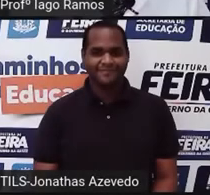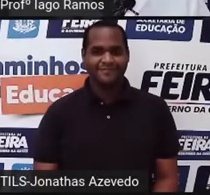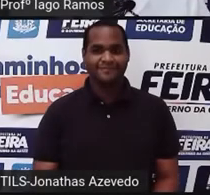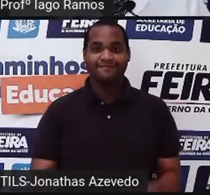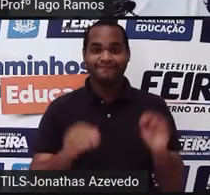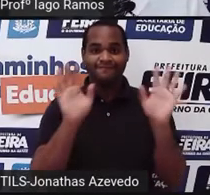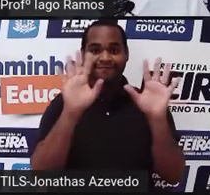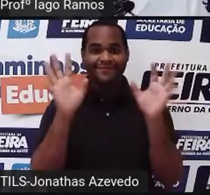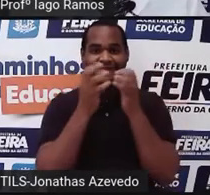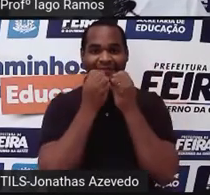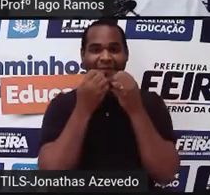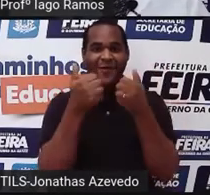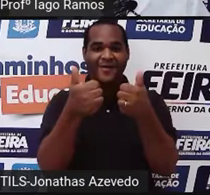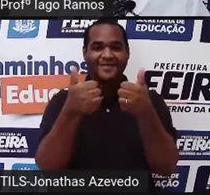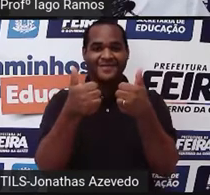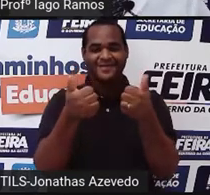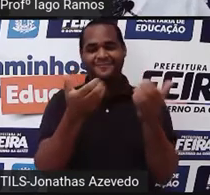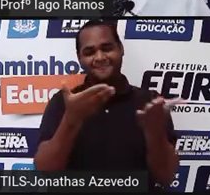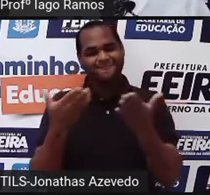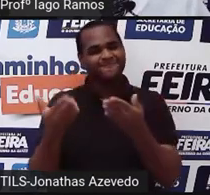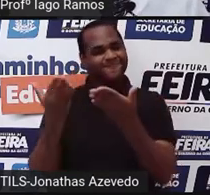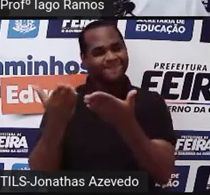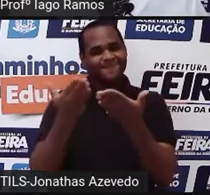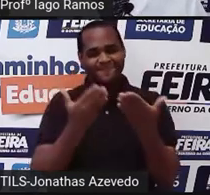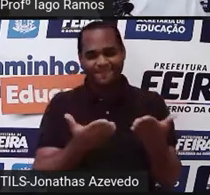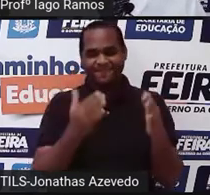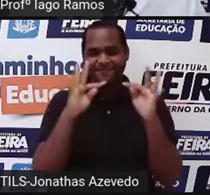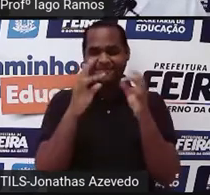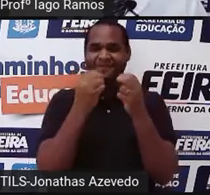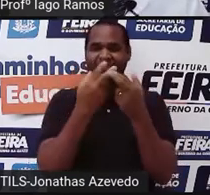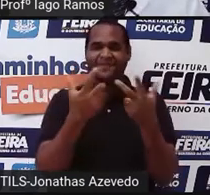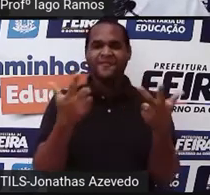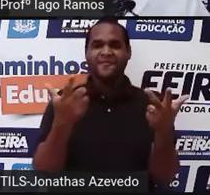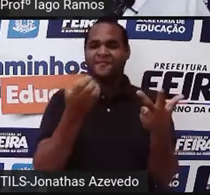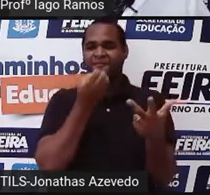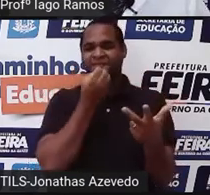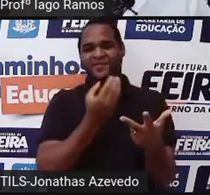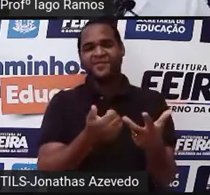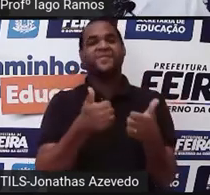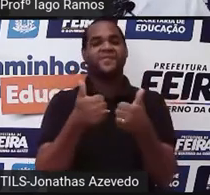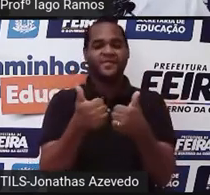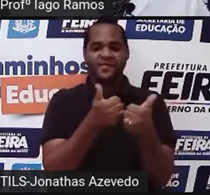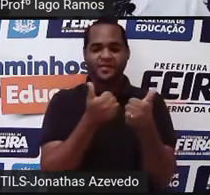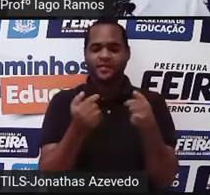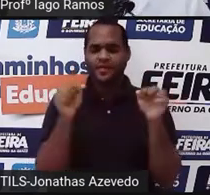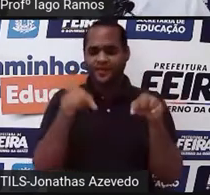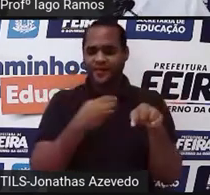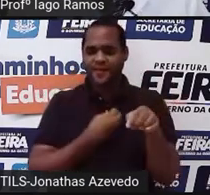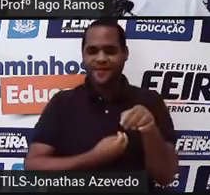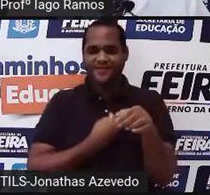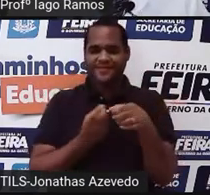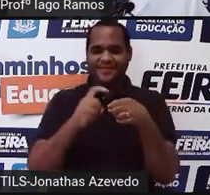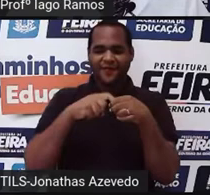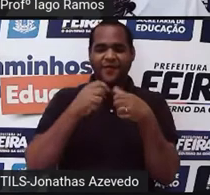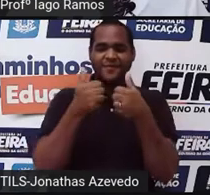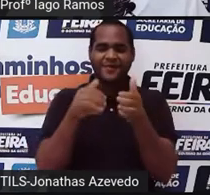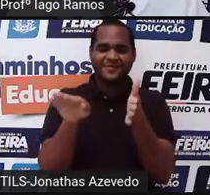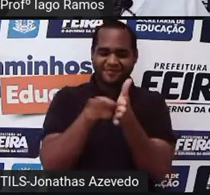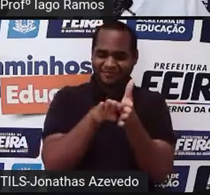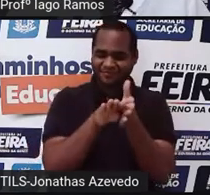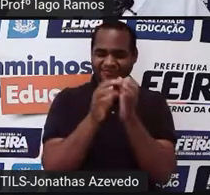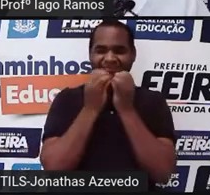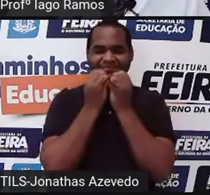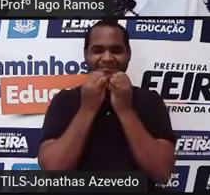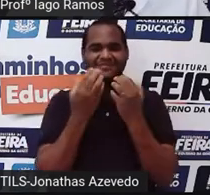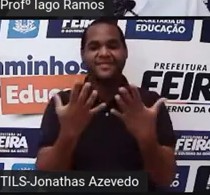Olá, sejam bem-vindos, sejam bem-vindas. Estamos de volta, chegamos